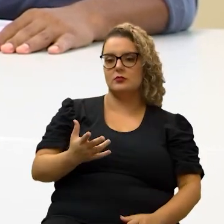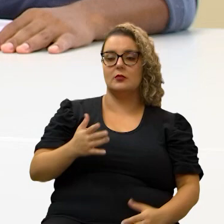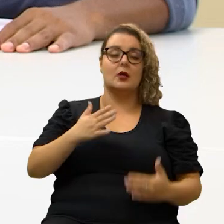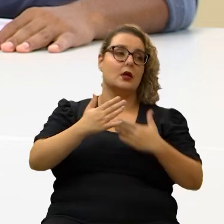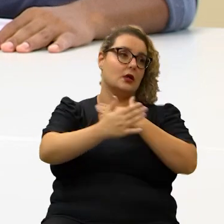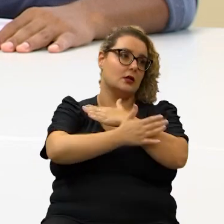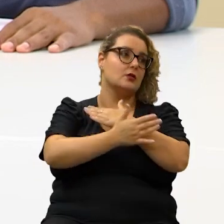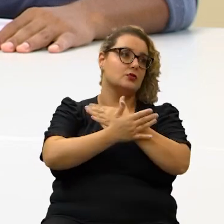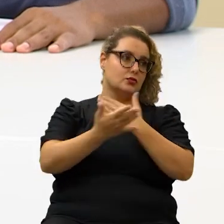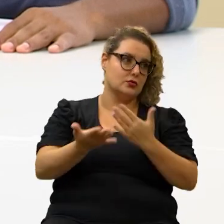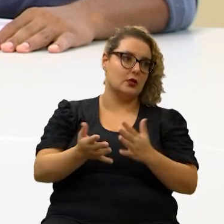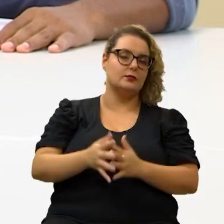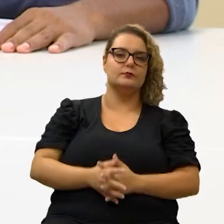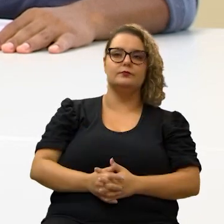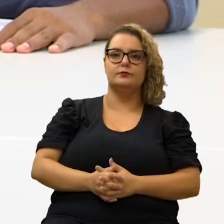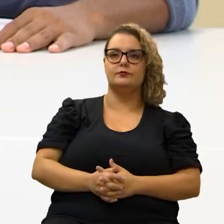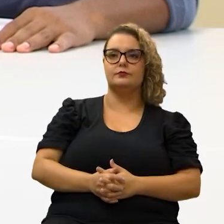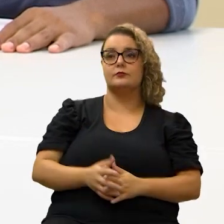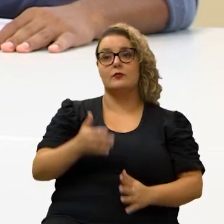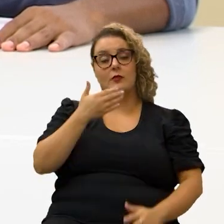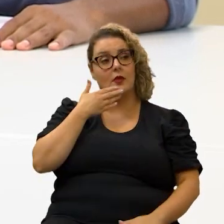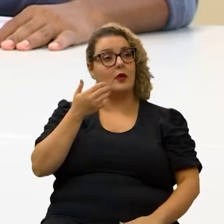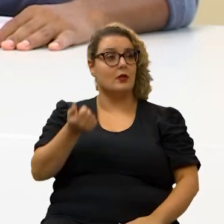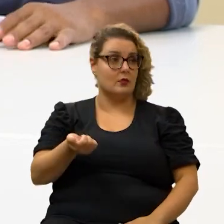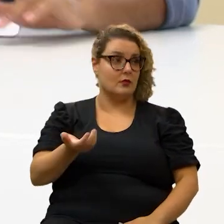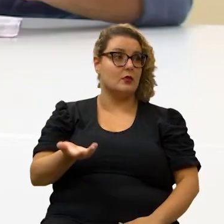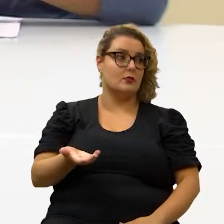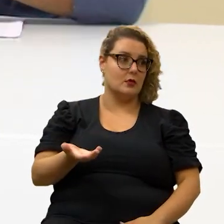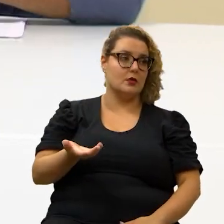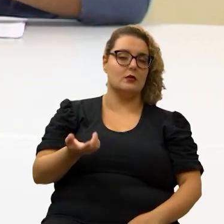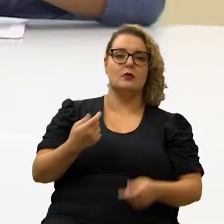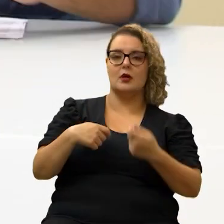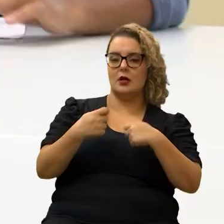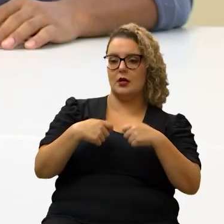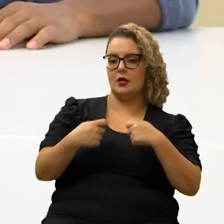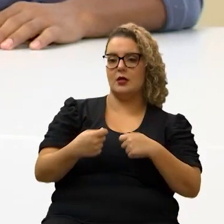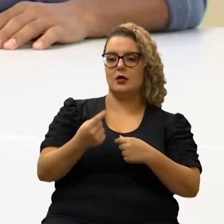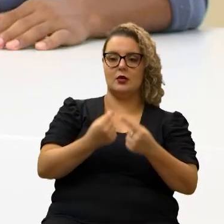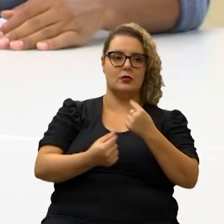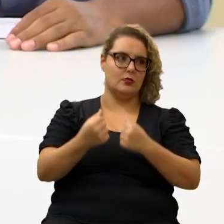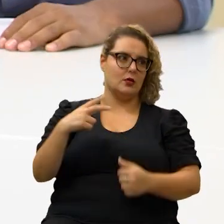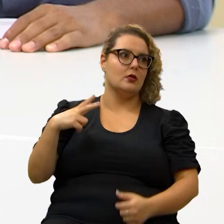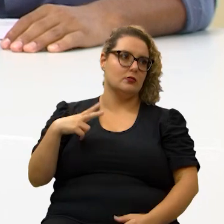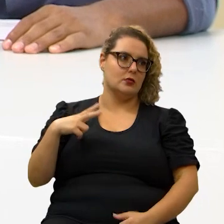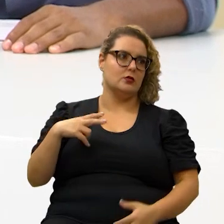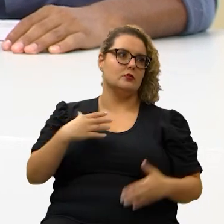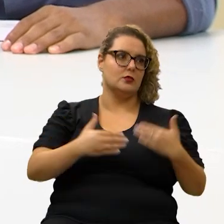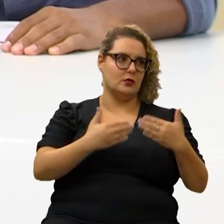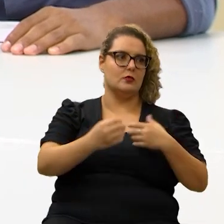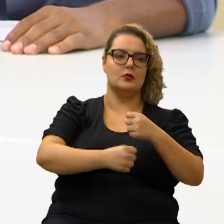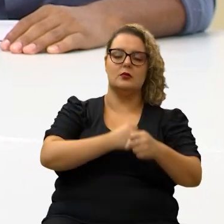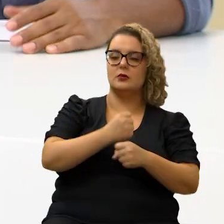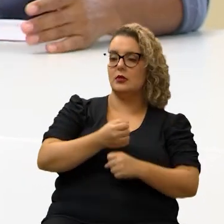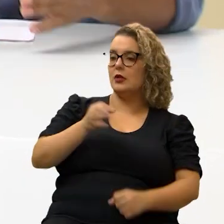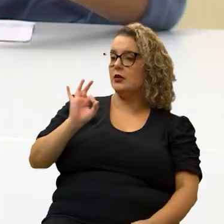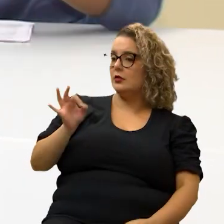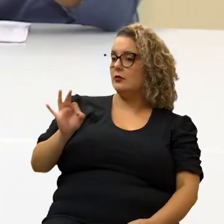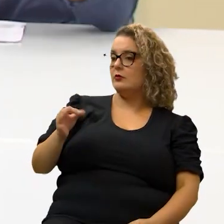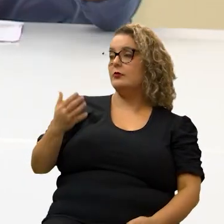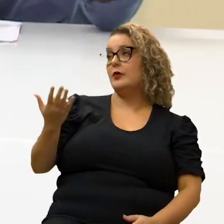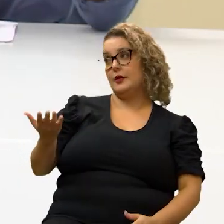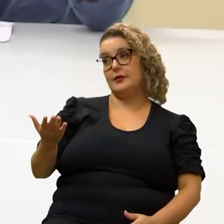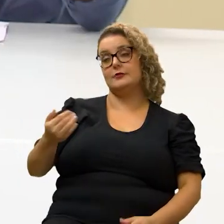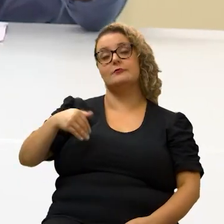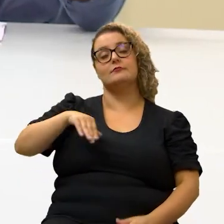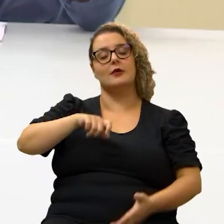favor e para melhorar a administração das suas finanças pessoais ao longo do ano tá certo ó gente